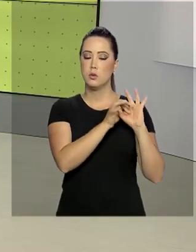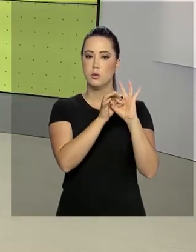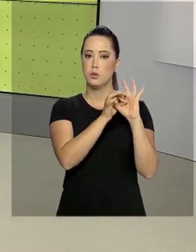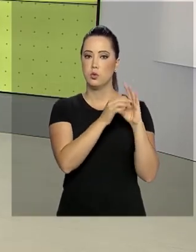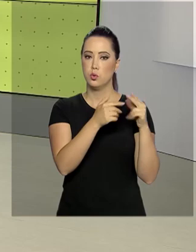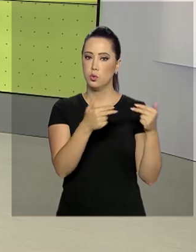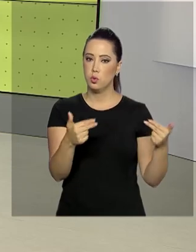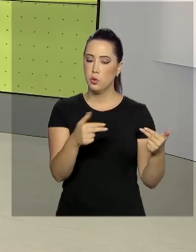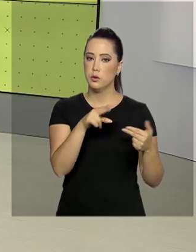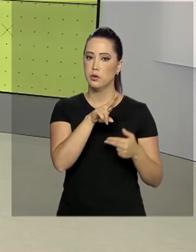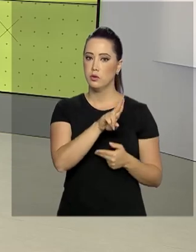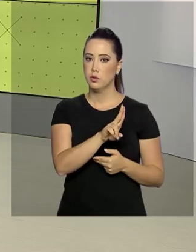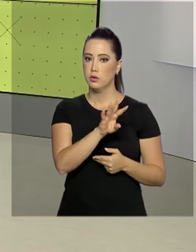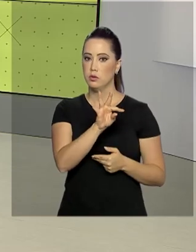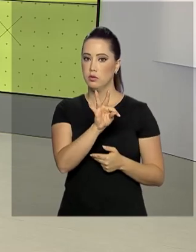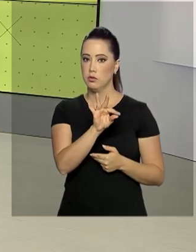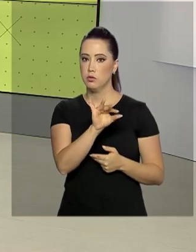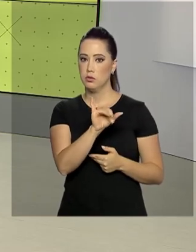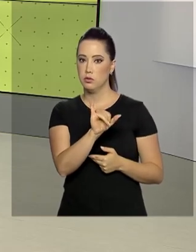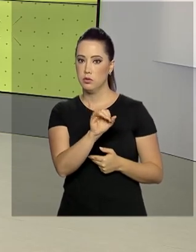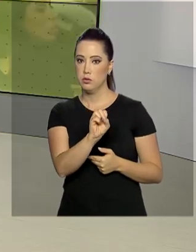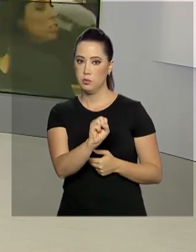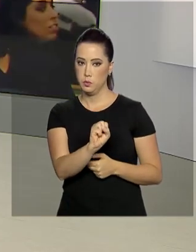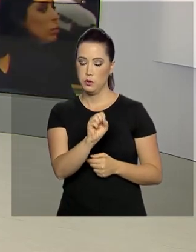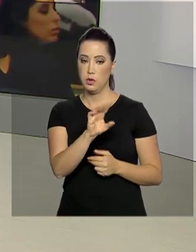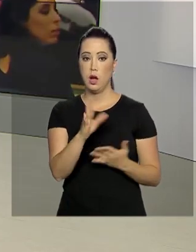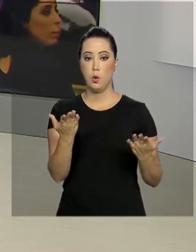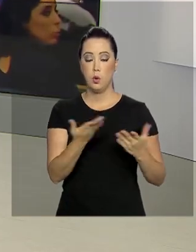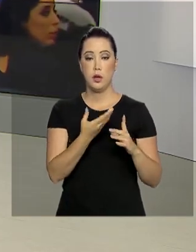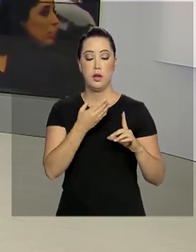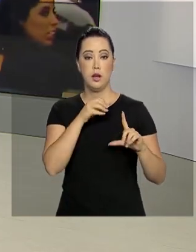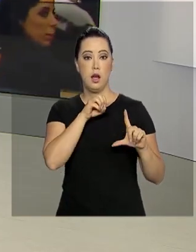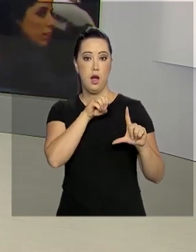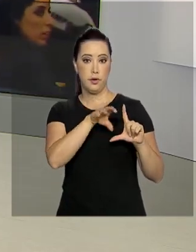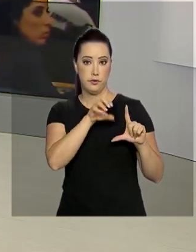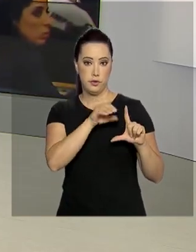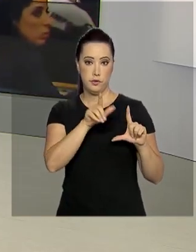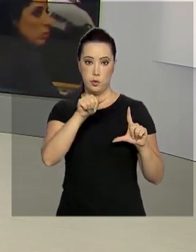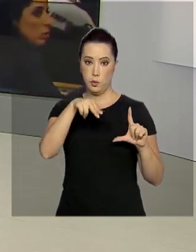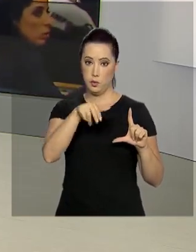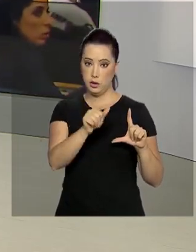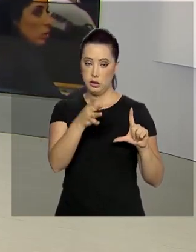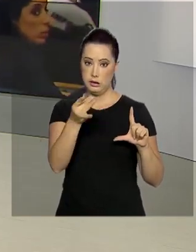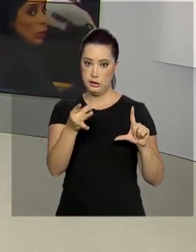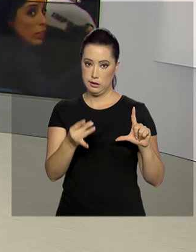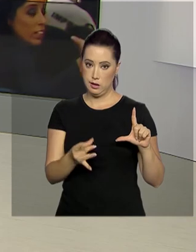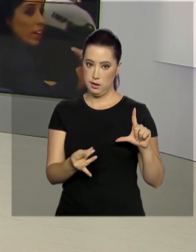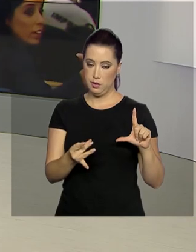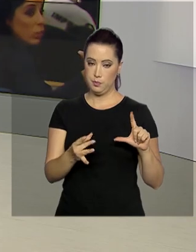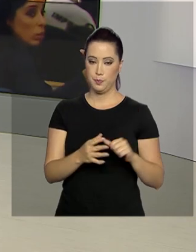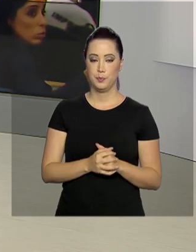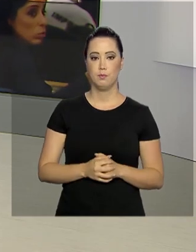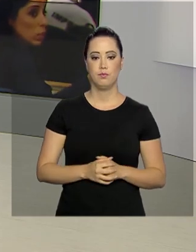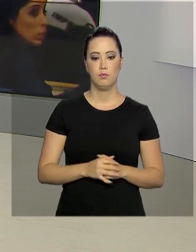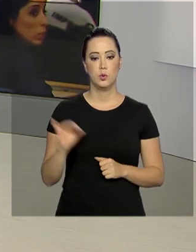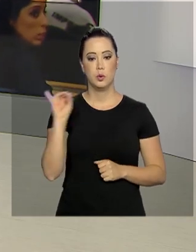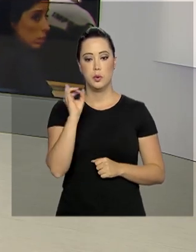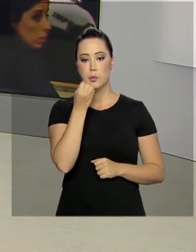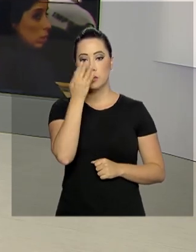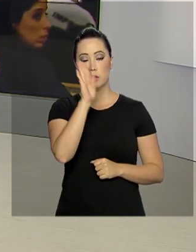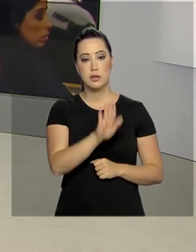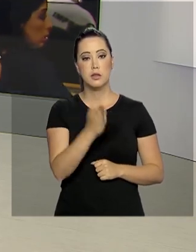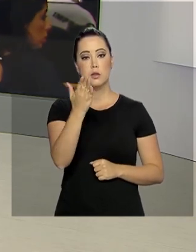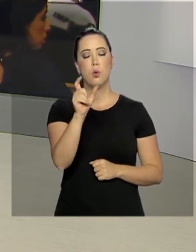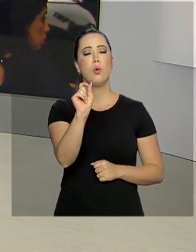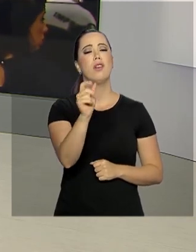equipamentos para leitos de UTIs. Ao vivo, a repórter Luana Karen tem mais informações para a gente. Boa tarde, Luana.